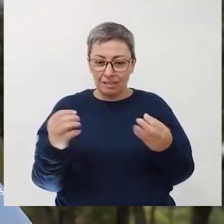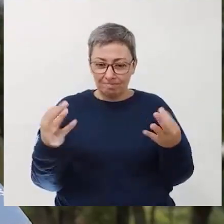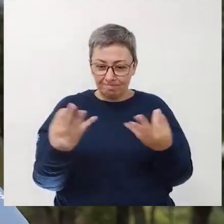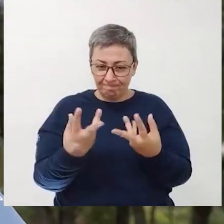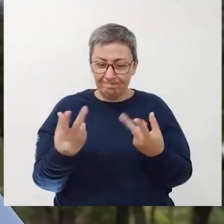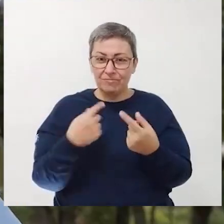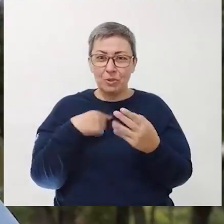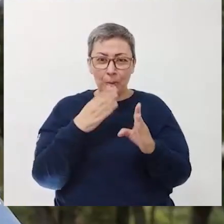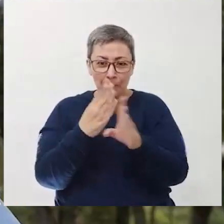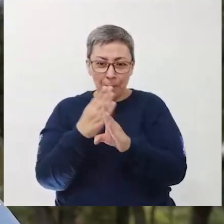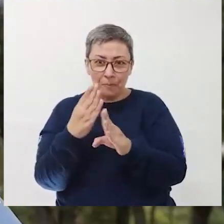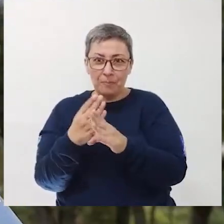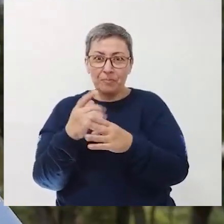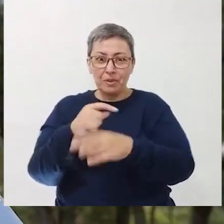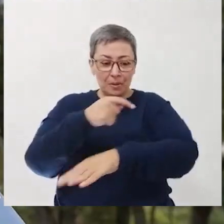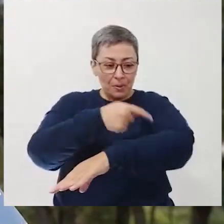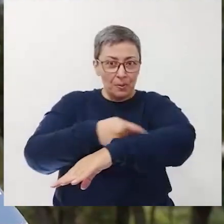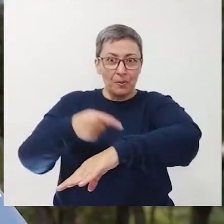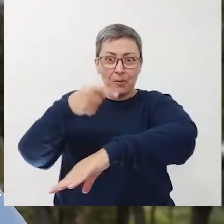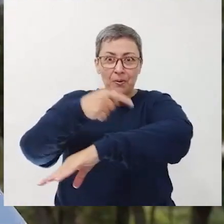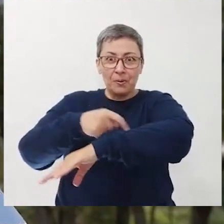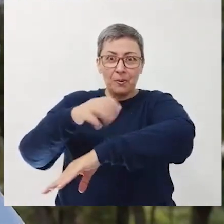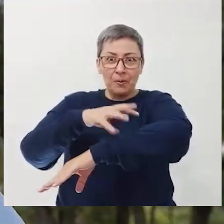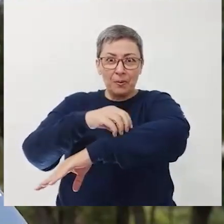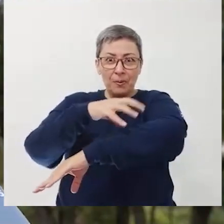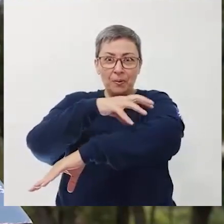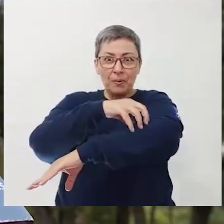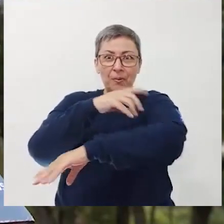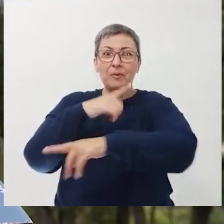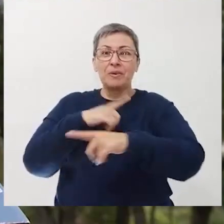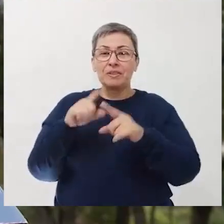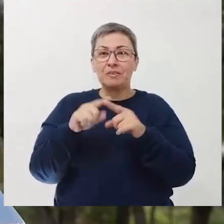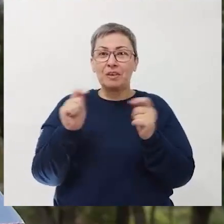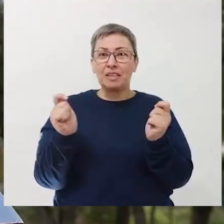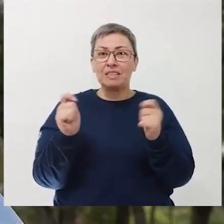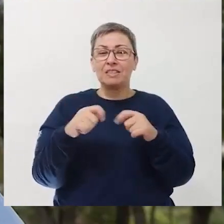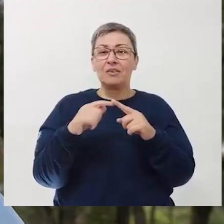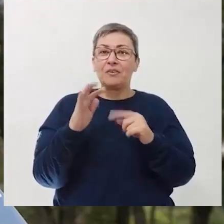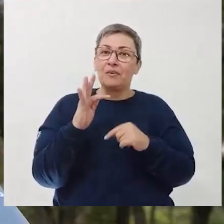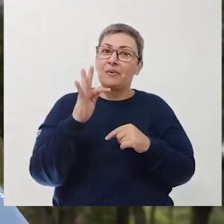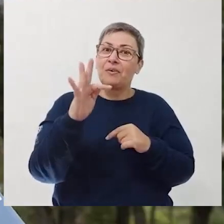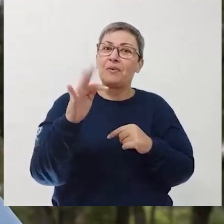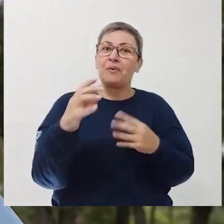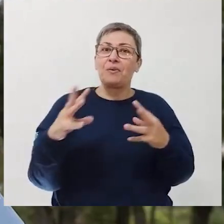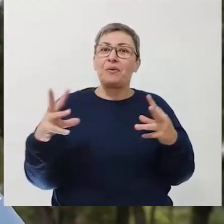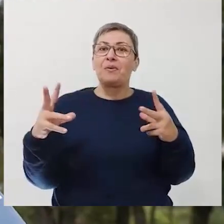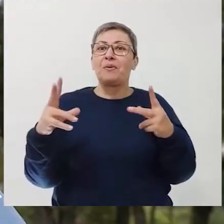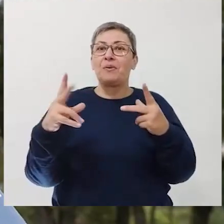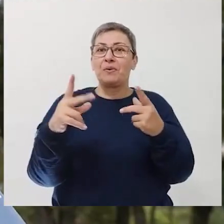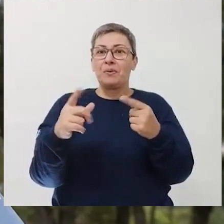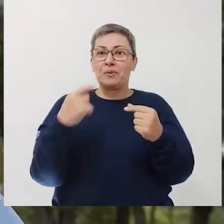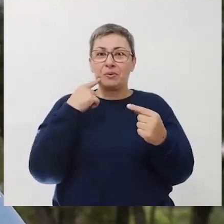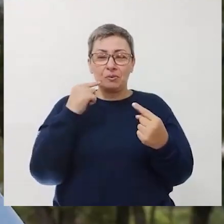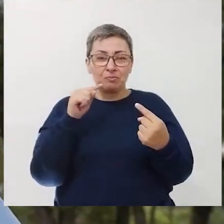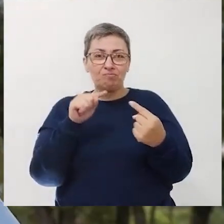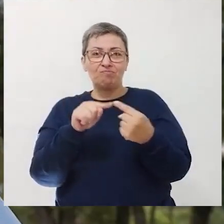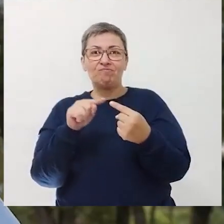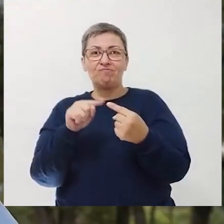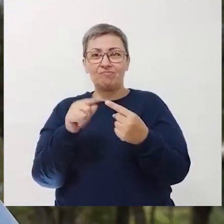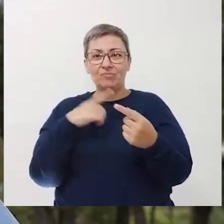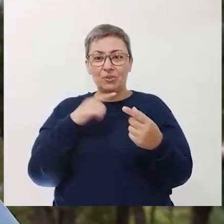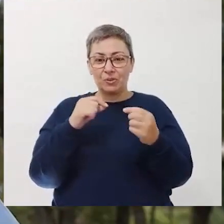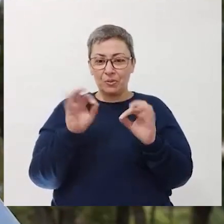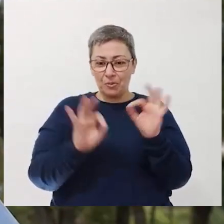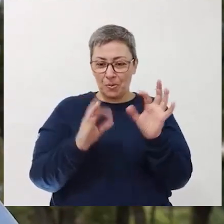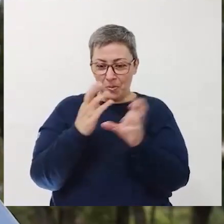preservado que a gente consegue identificar, por exemplo, as cicatrizes dos músculos que esse animal tinha, e isso vai permitir que no futuro a gente faça todo tipo de inferência.